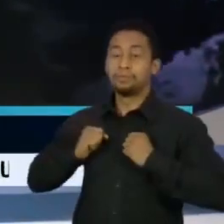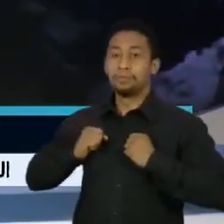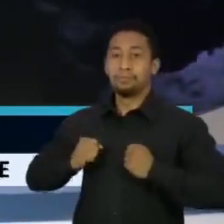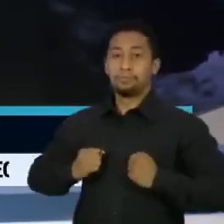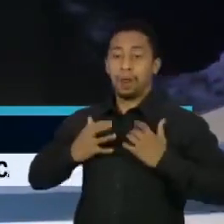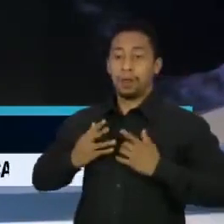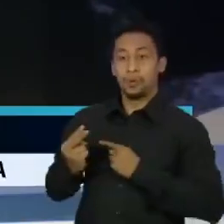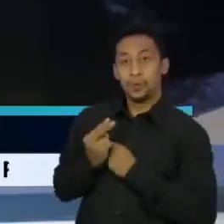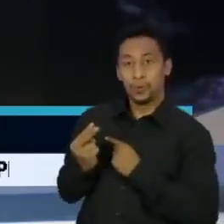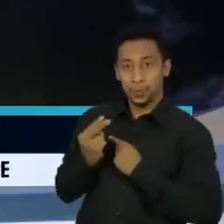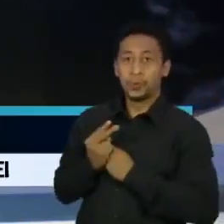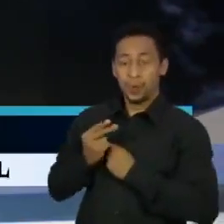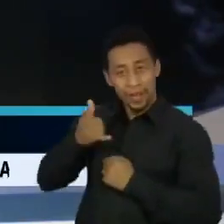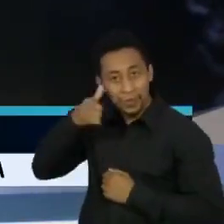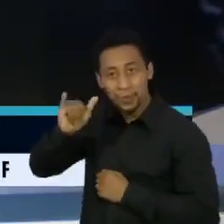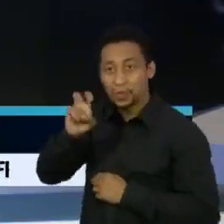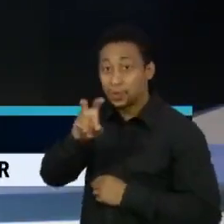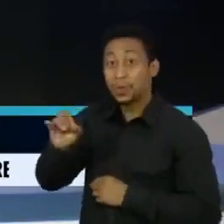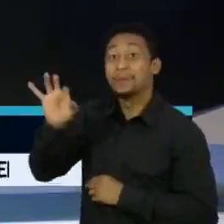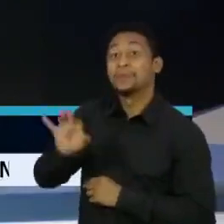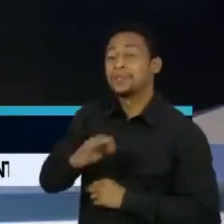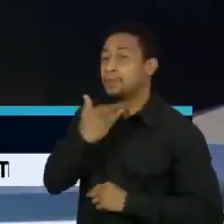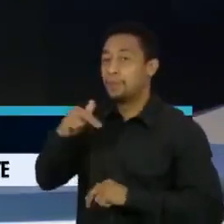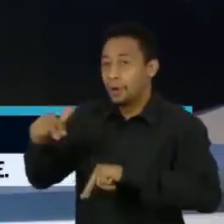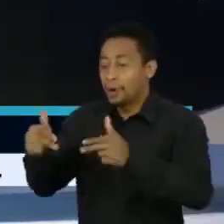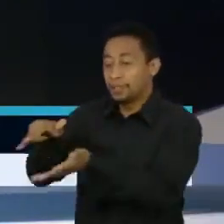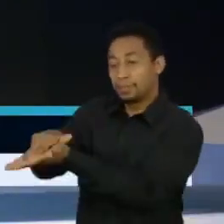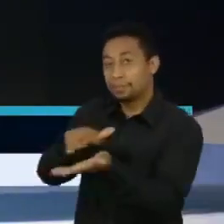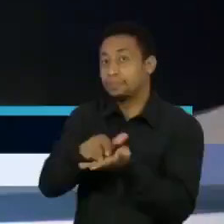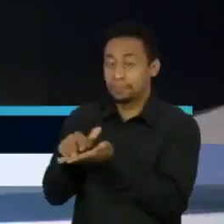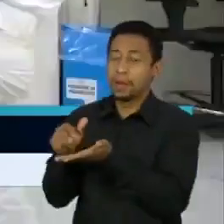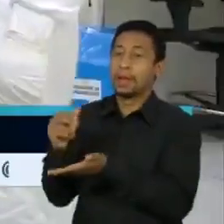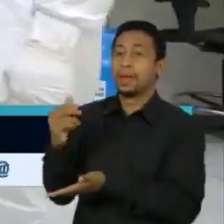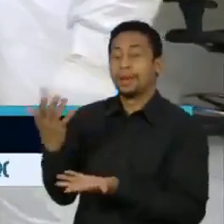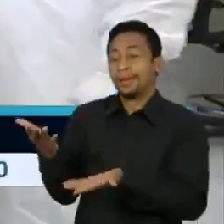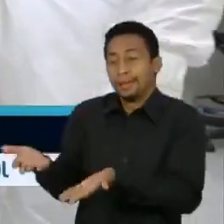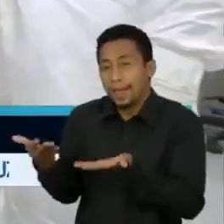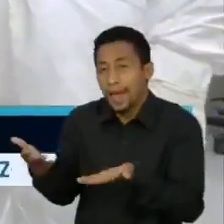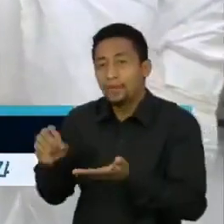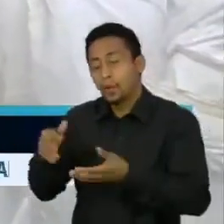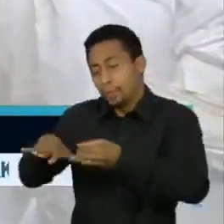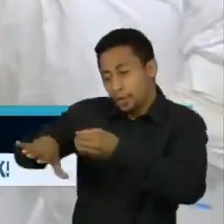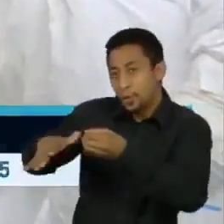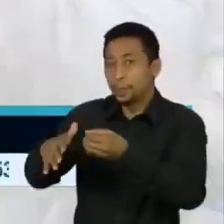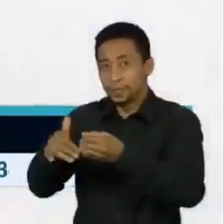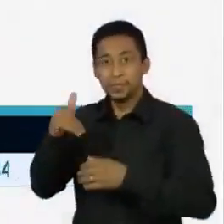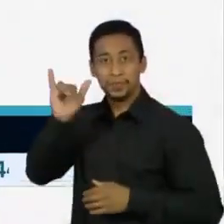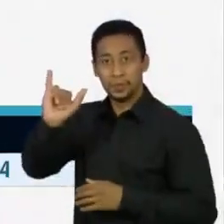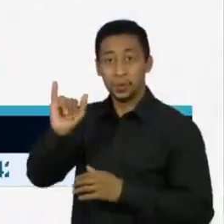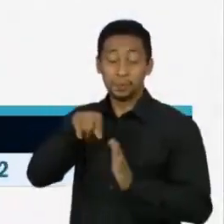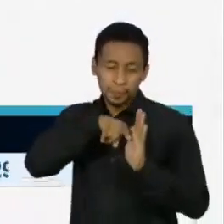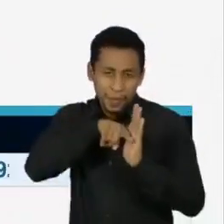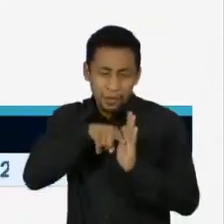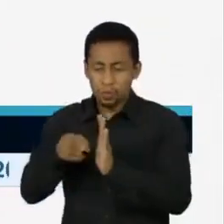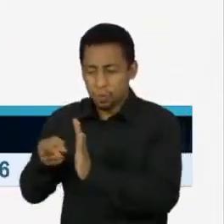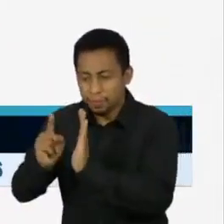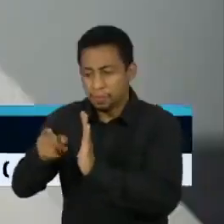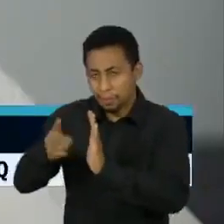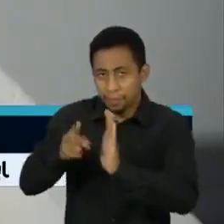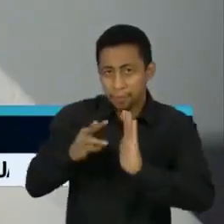mortes e hospitalizações em adultos com sintomas leves ou moderados. A fase 3 do estudo do antiviral